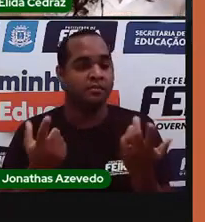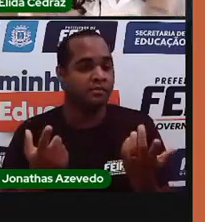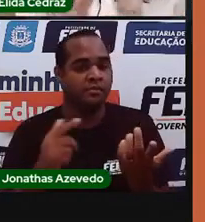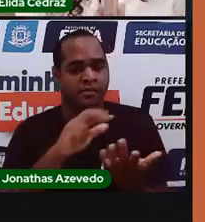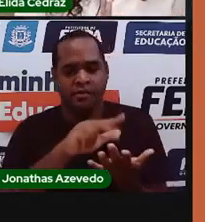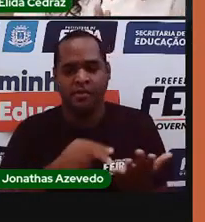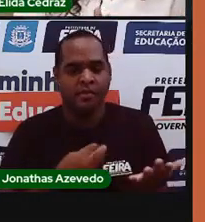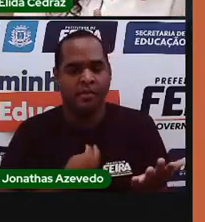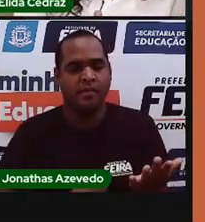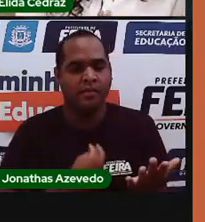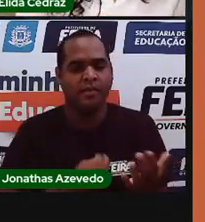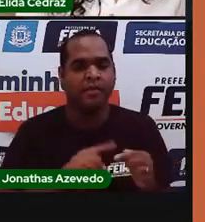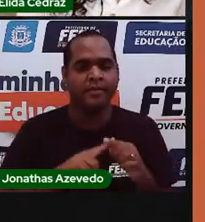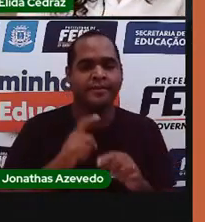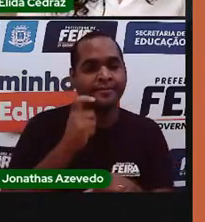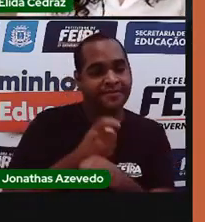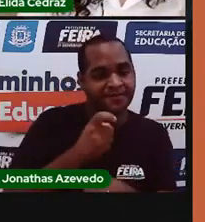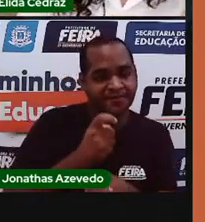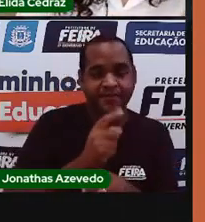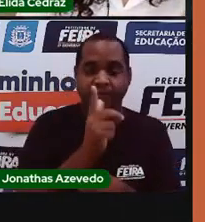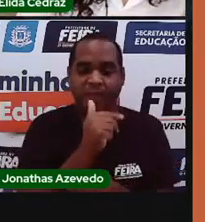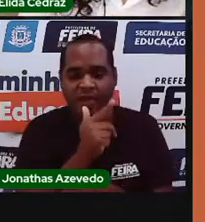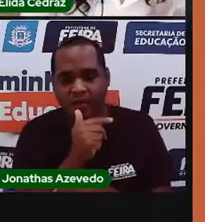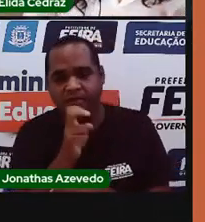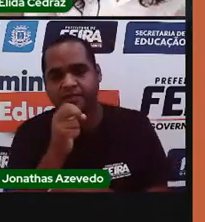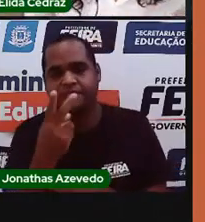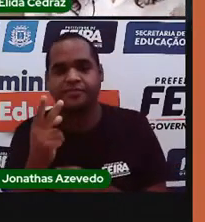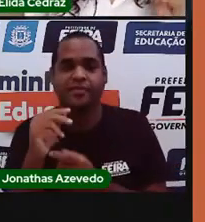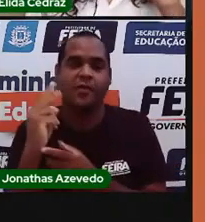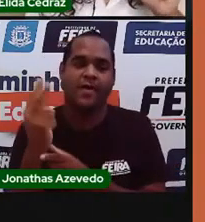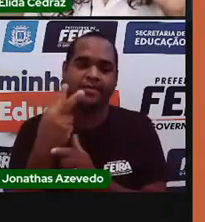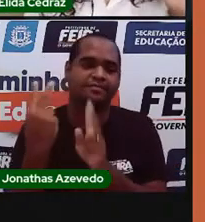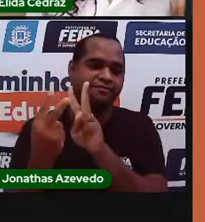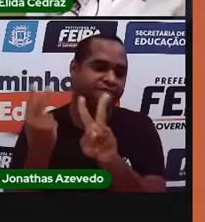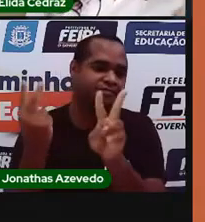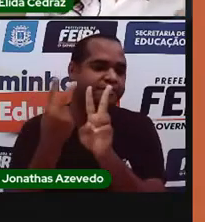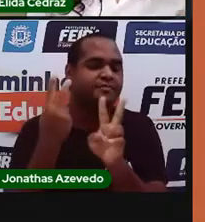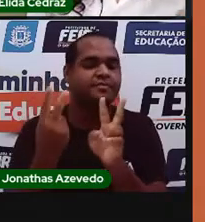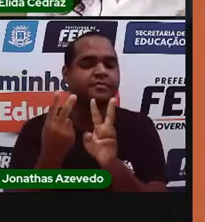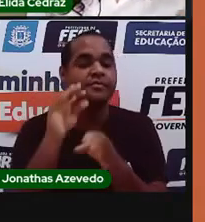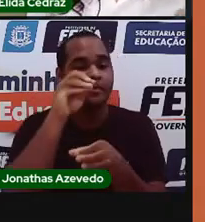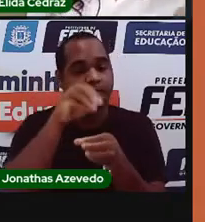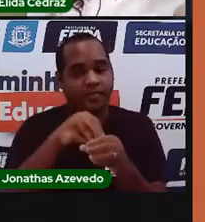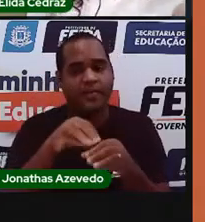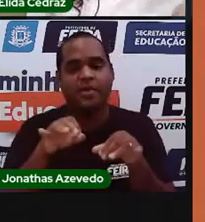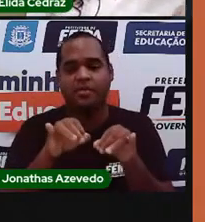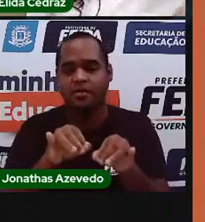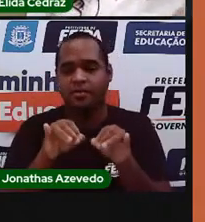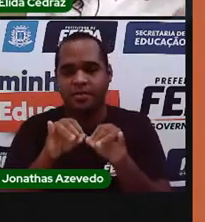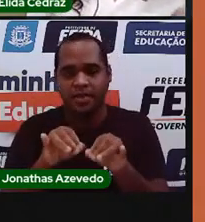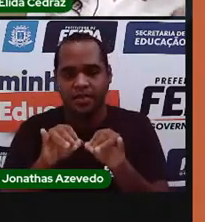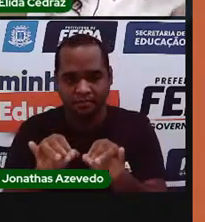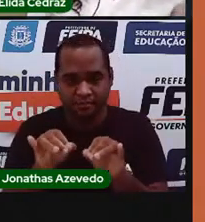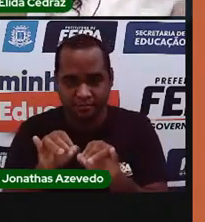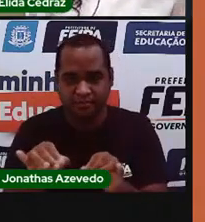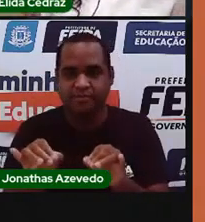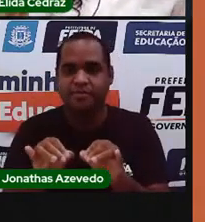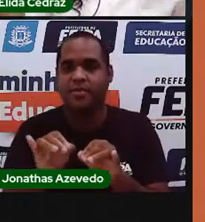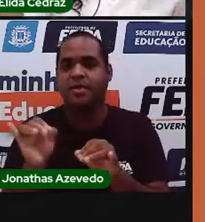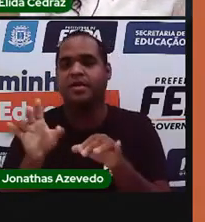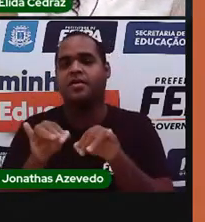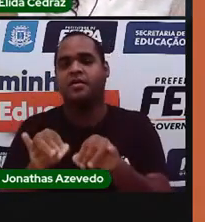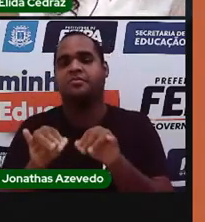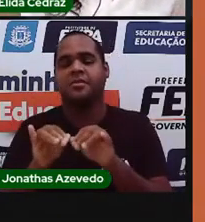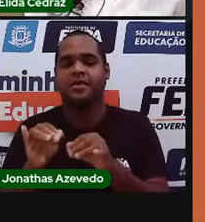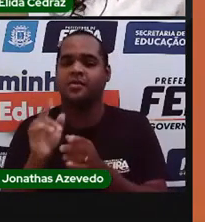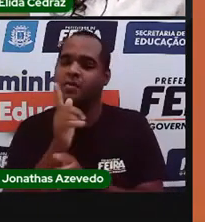matéria. Sólido, o líquido e o gasoso. Dentro do supermercado, nesse corredor do supermercado, nós